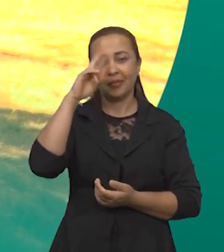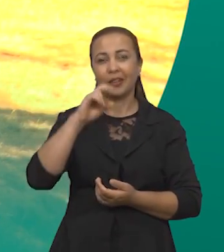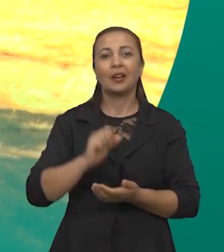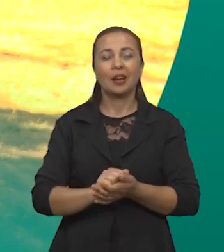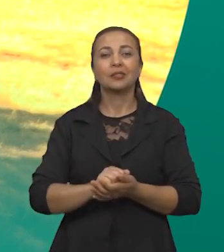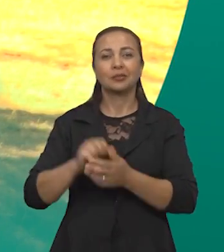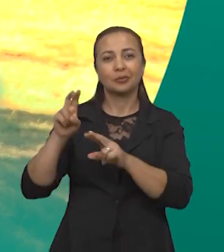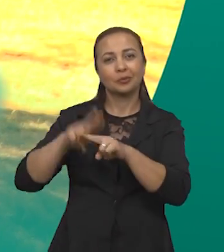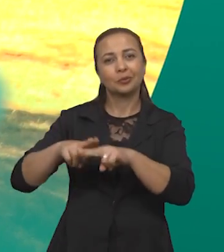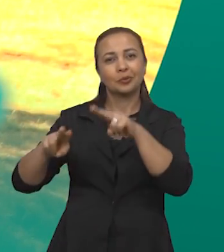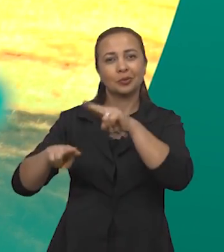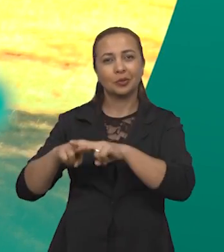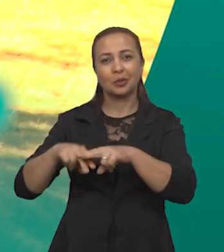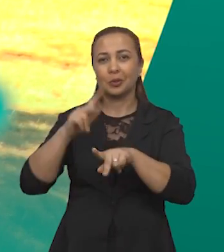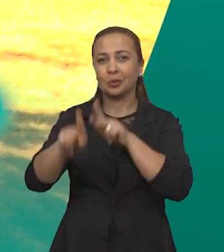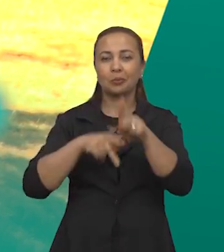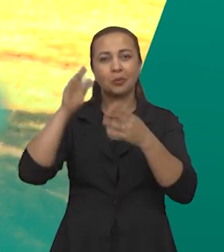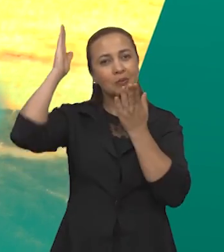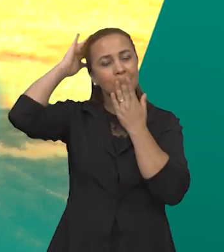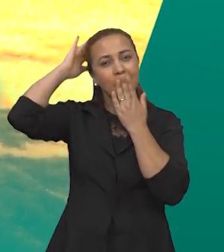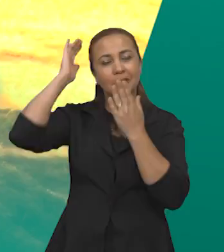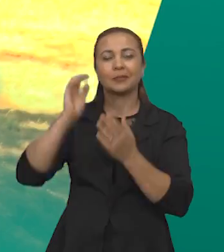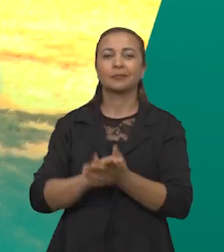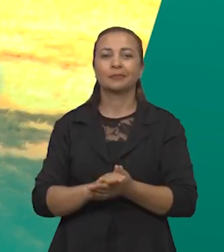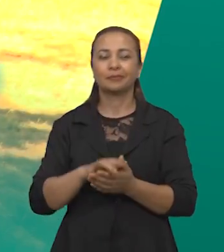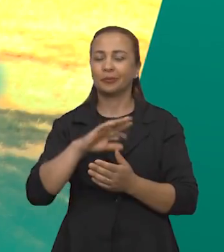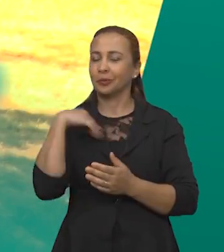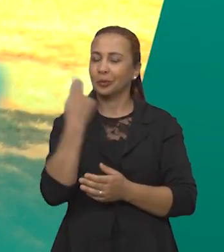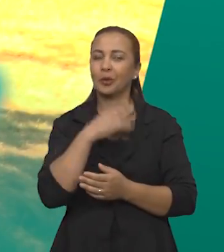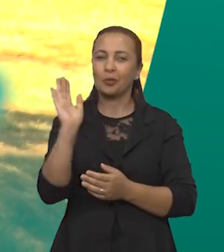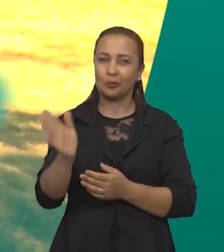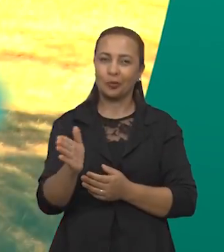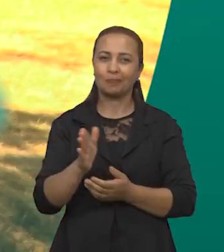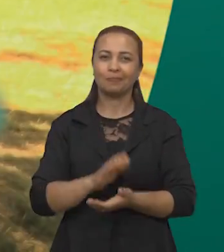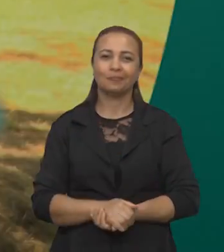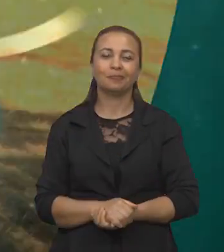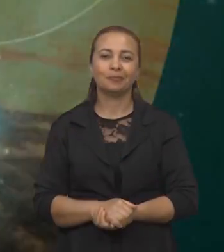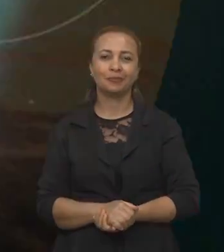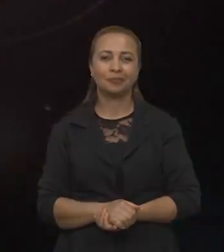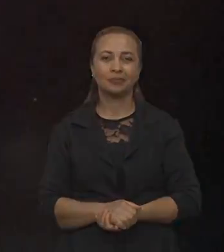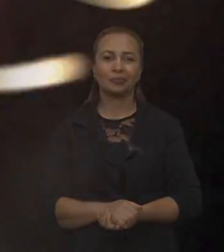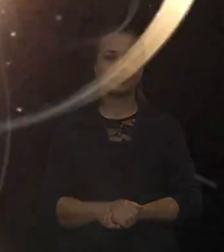história do São João dos Povos Indígenas. É depois do intervalo, a gente volta já já.